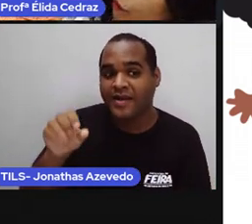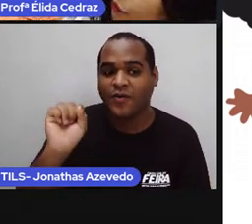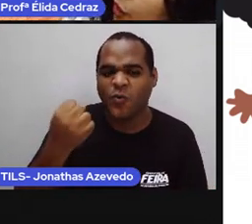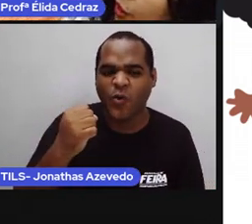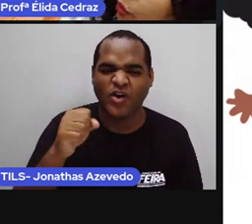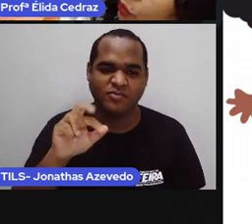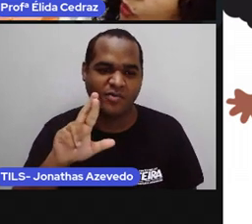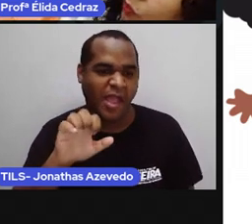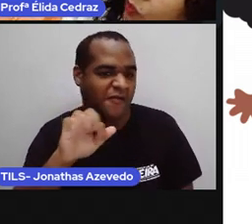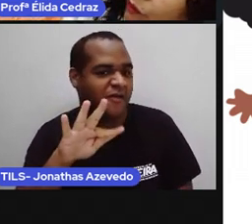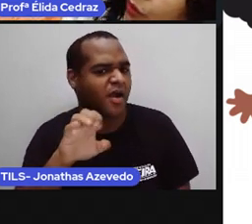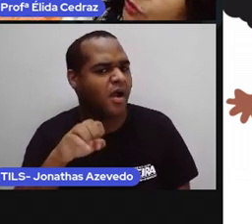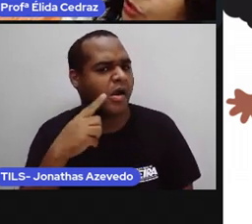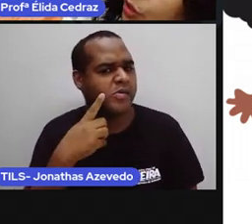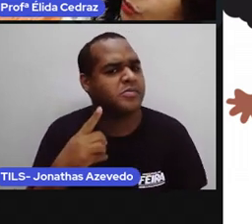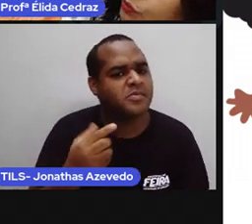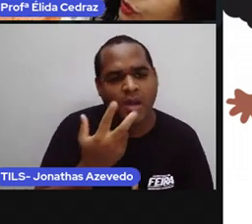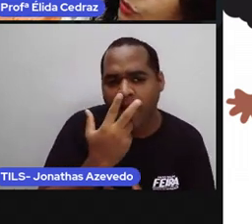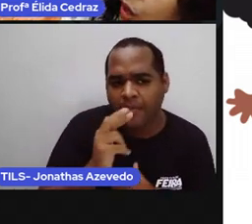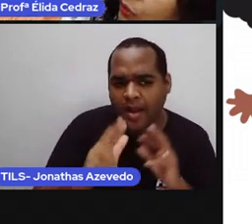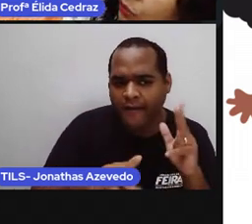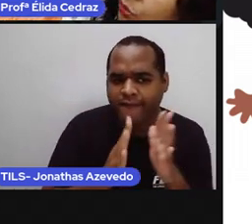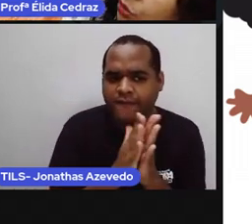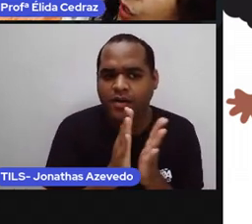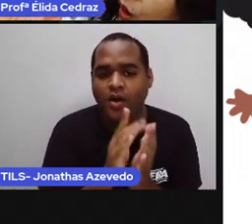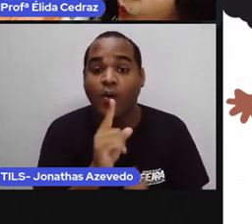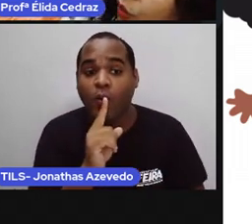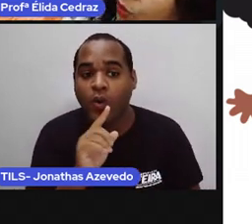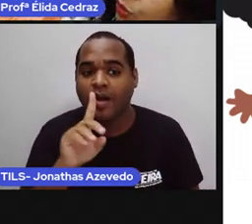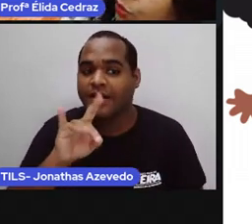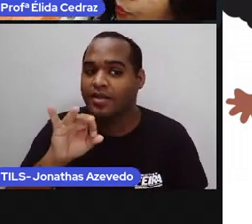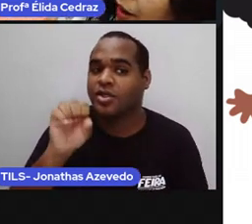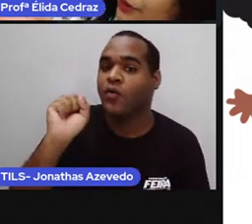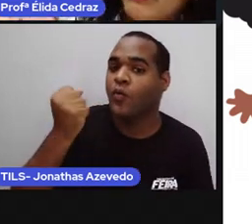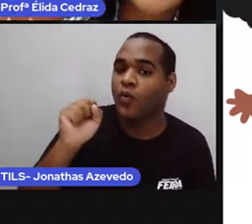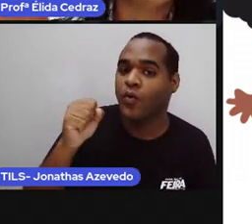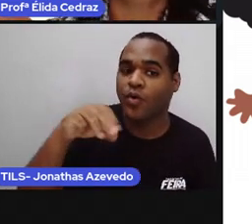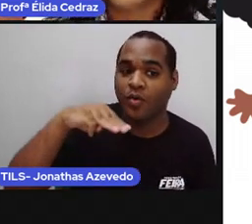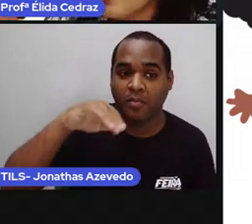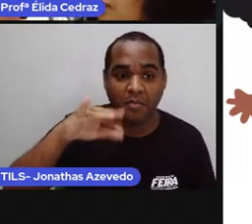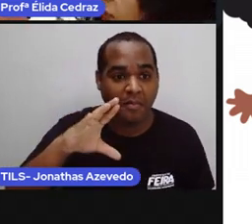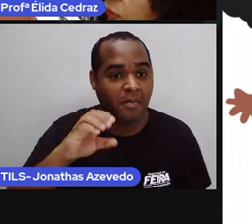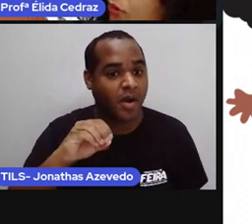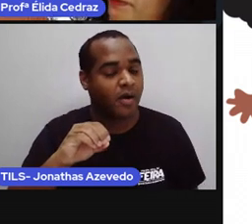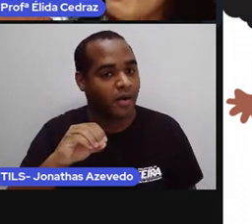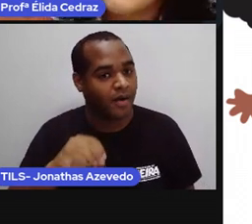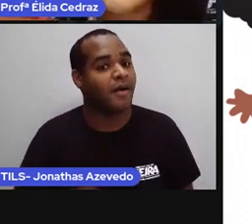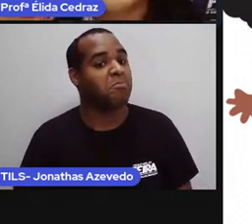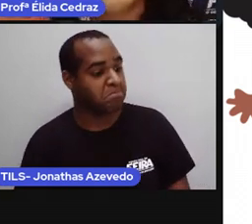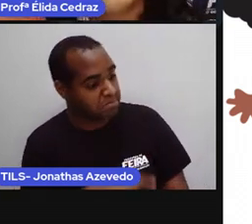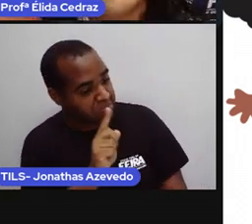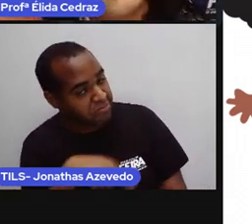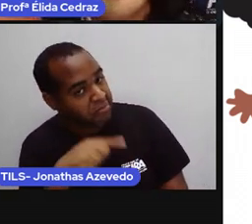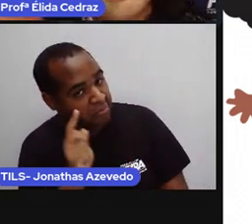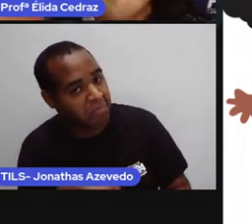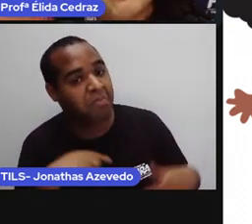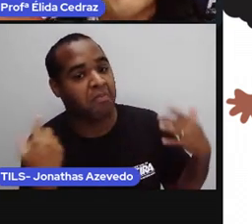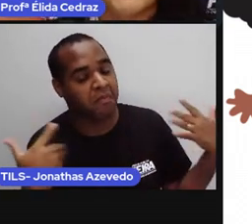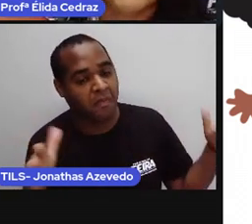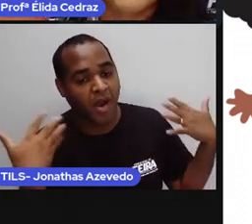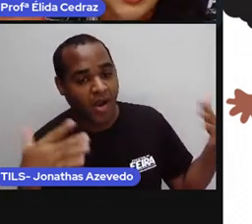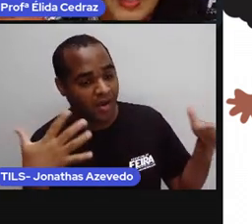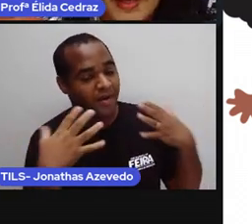O Rafael vai fazer aniversário no dia oito de maio. Isso mesmo, senhor